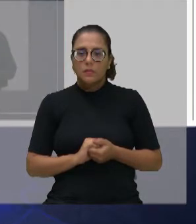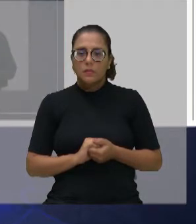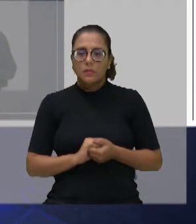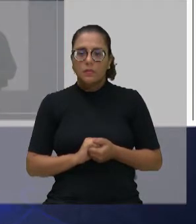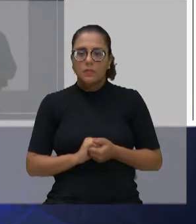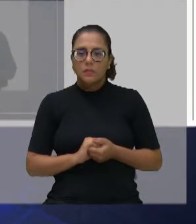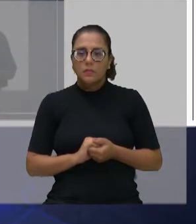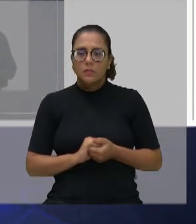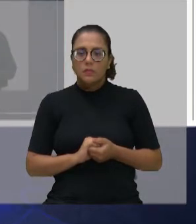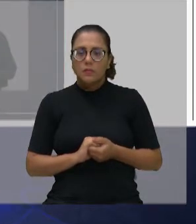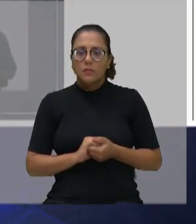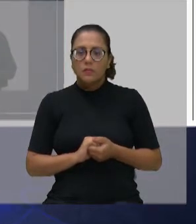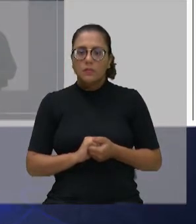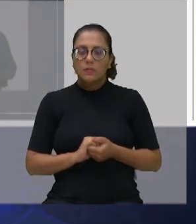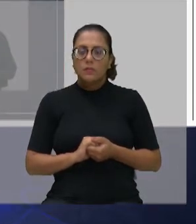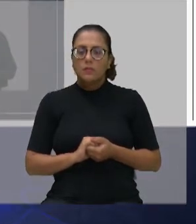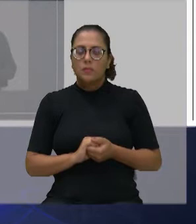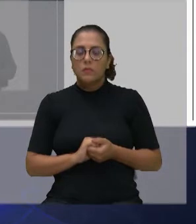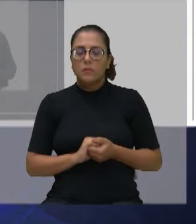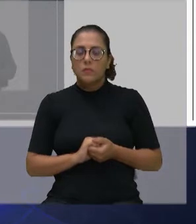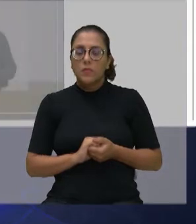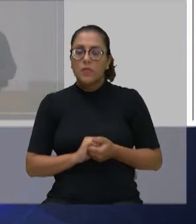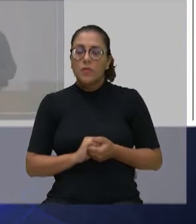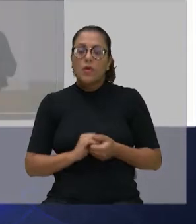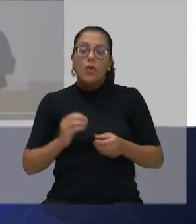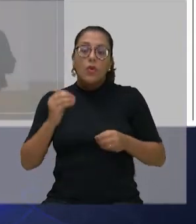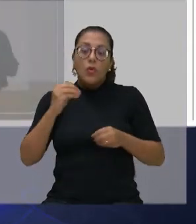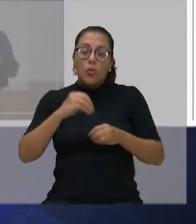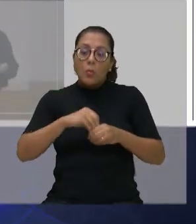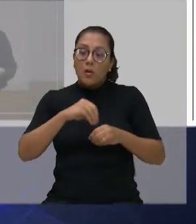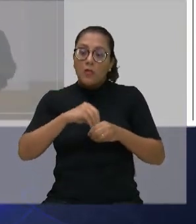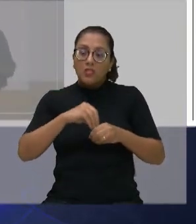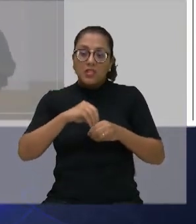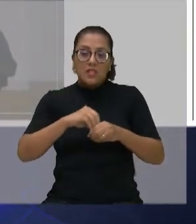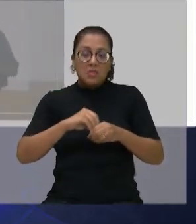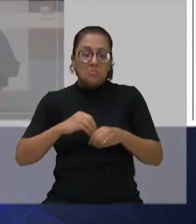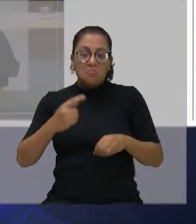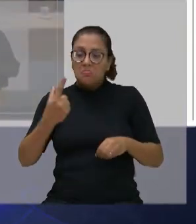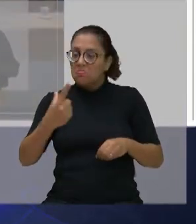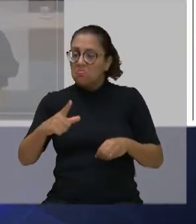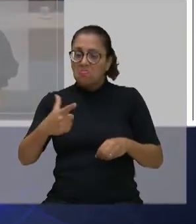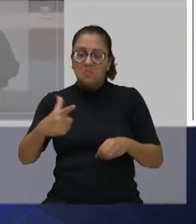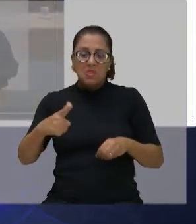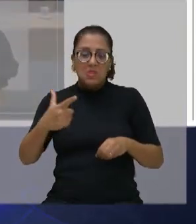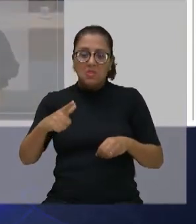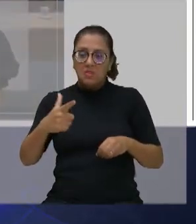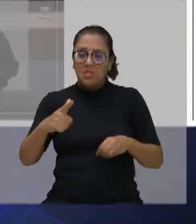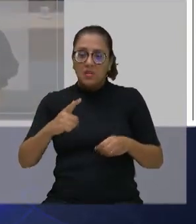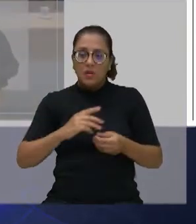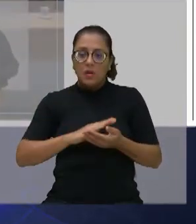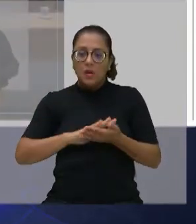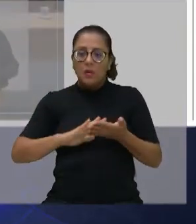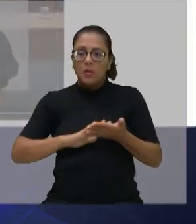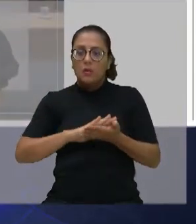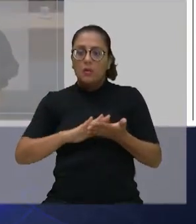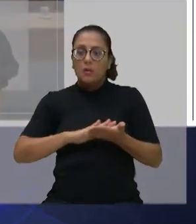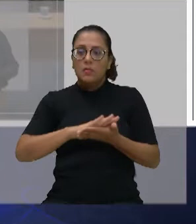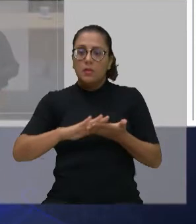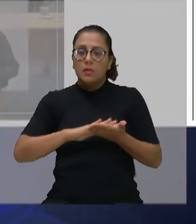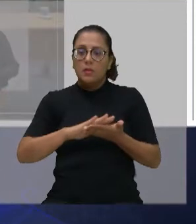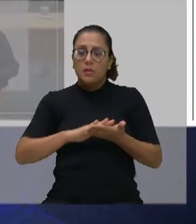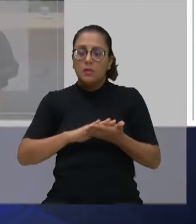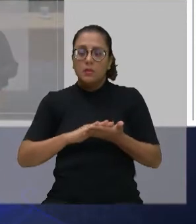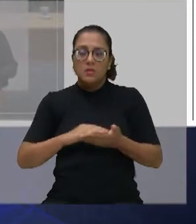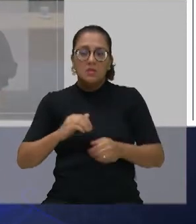Por favor. Essa foi uma votação sem transparência, sem discussão. Então, vejo os riscos